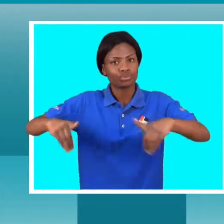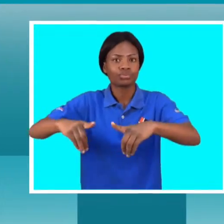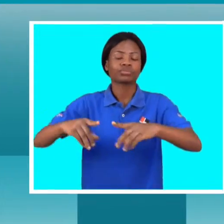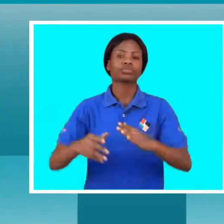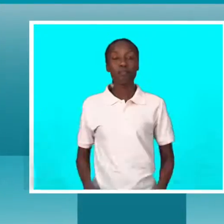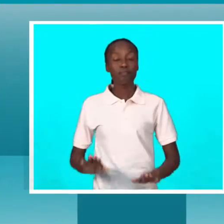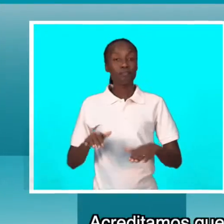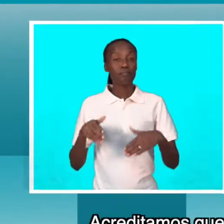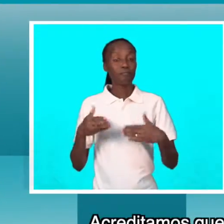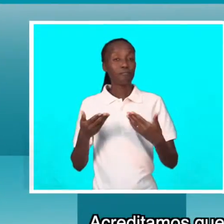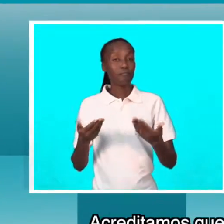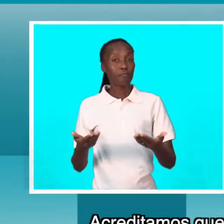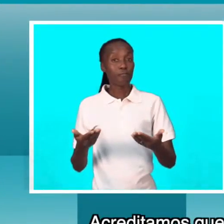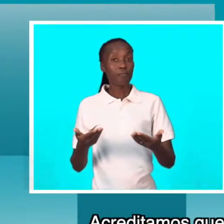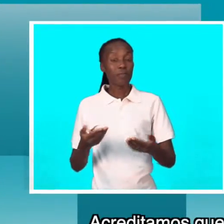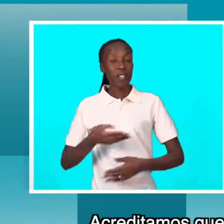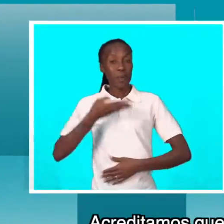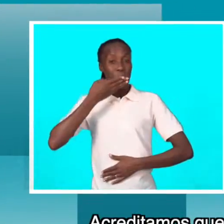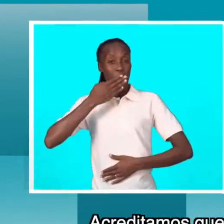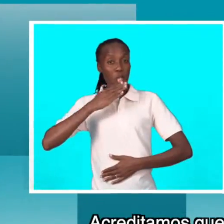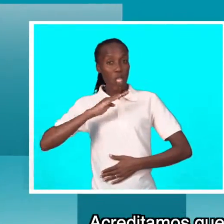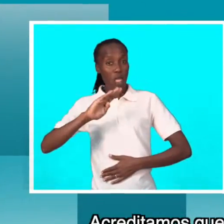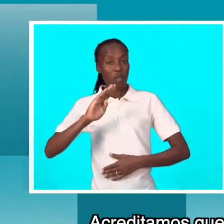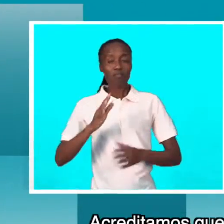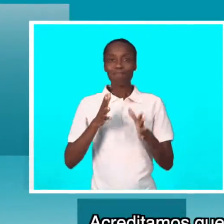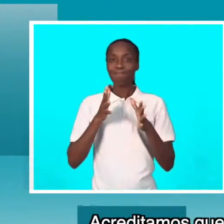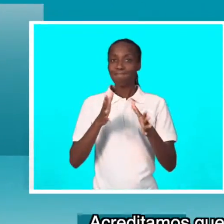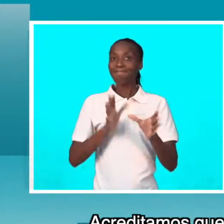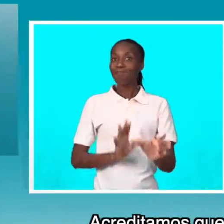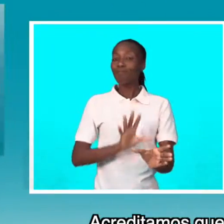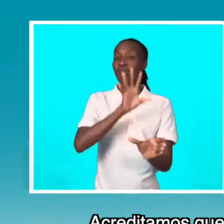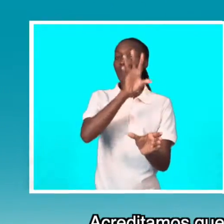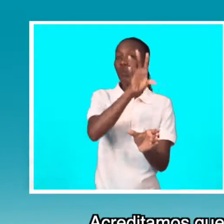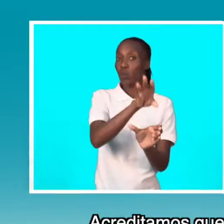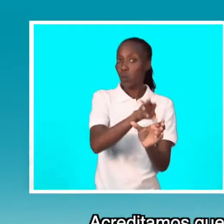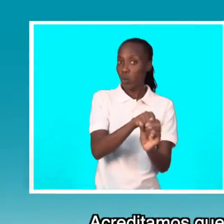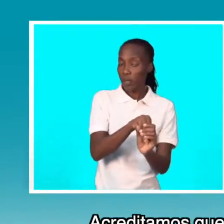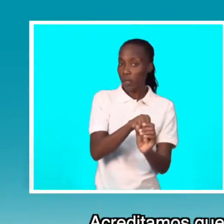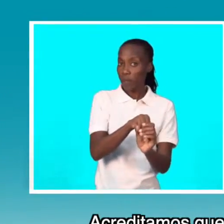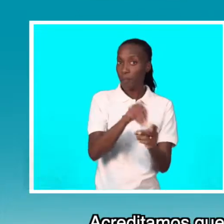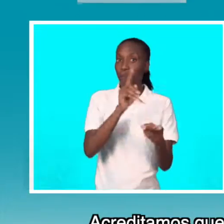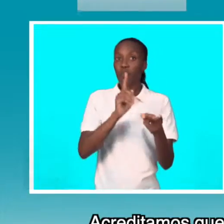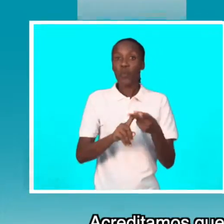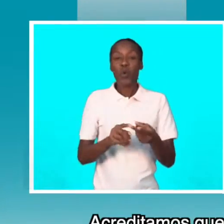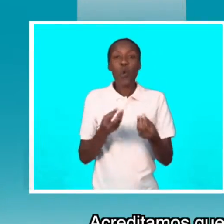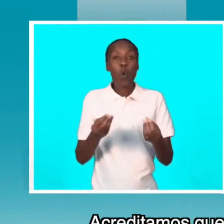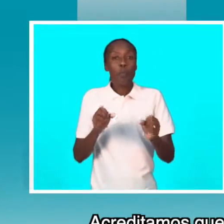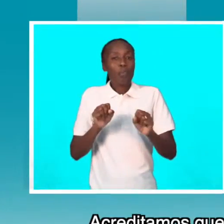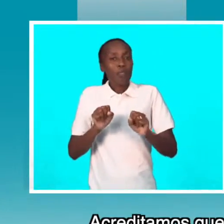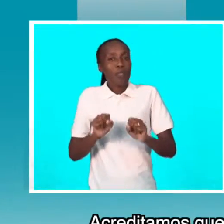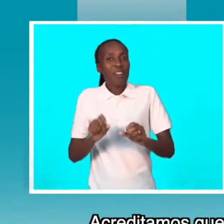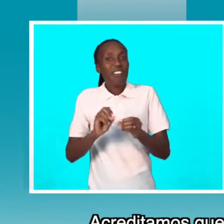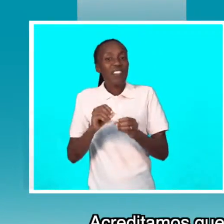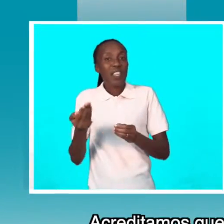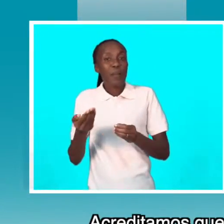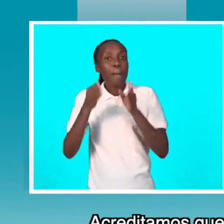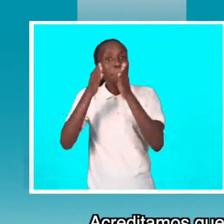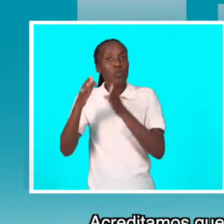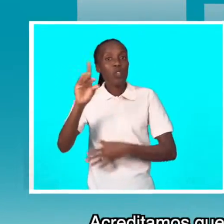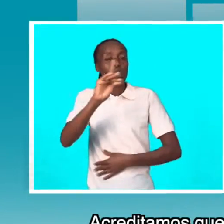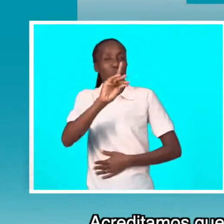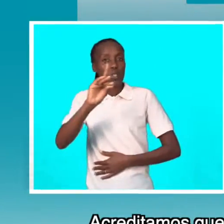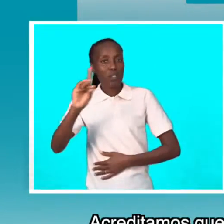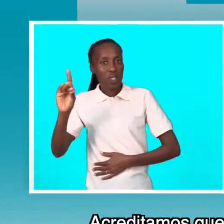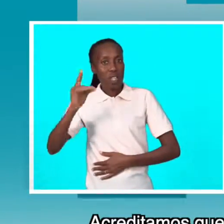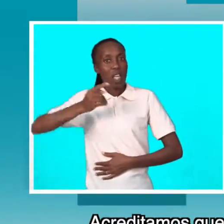públicos. Acreditamos que a melhor forma de incluir, como deve ser, as pessoas